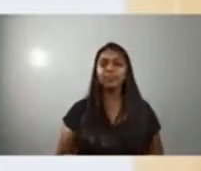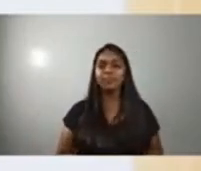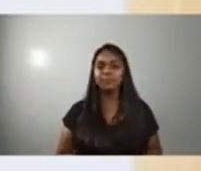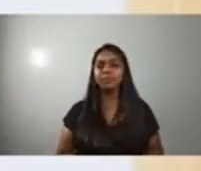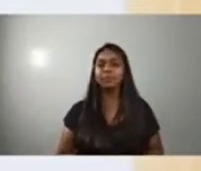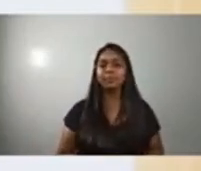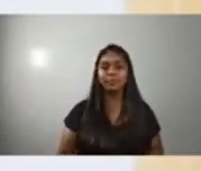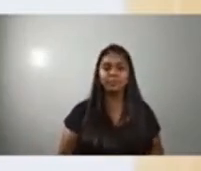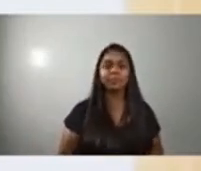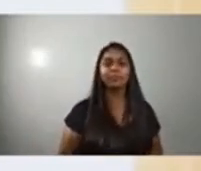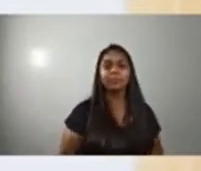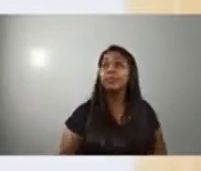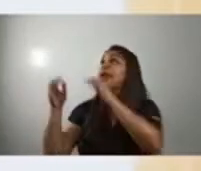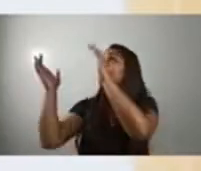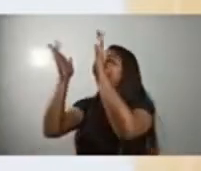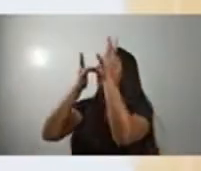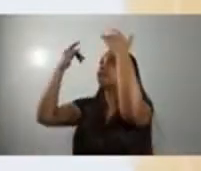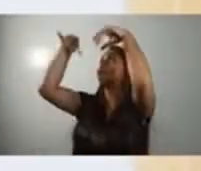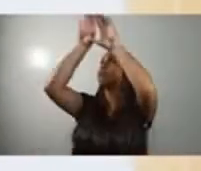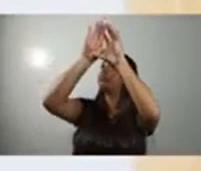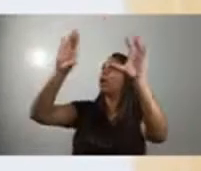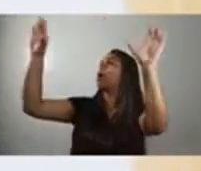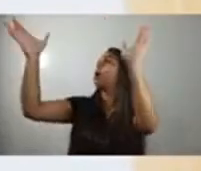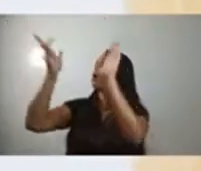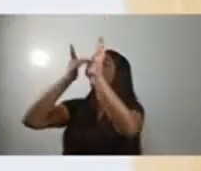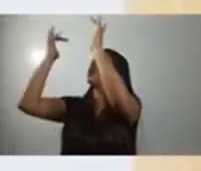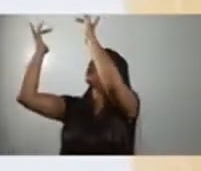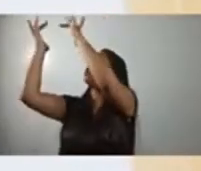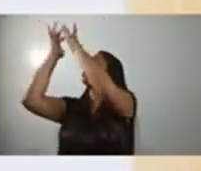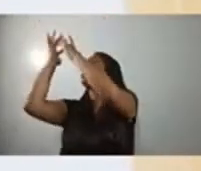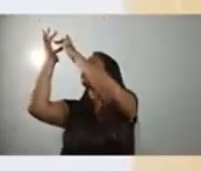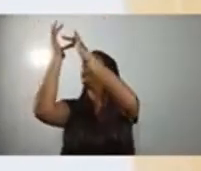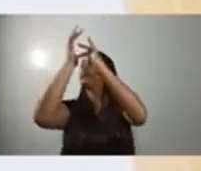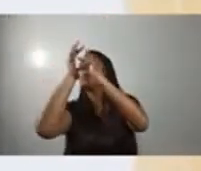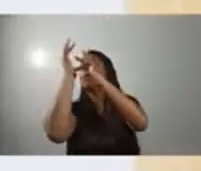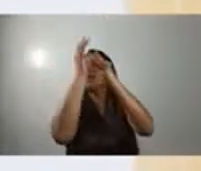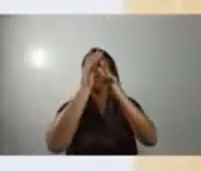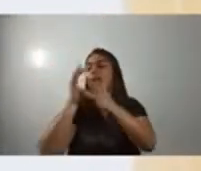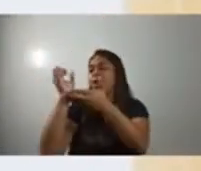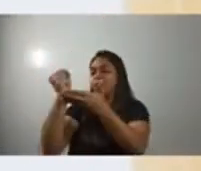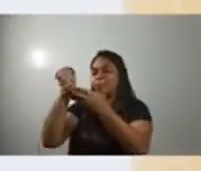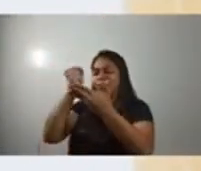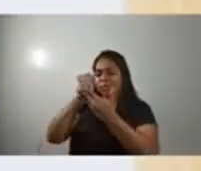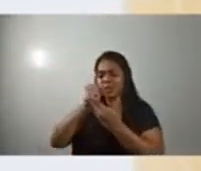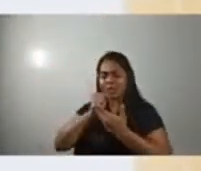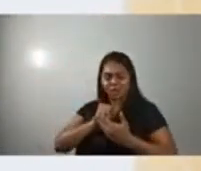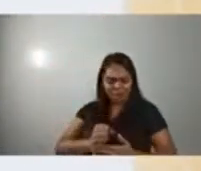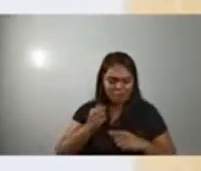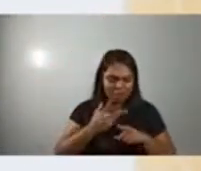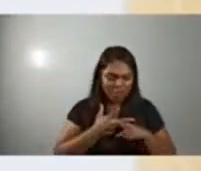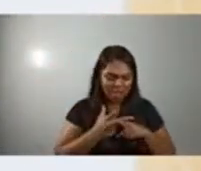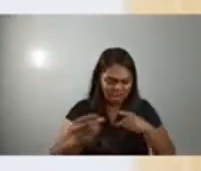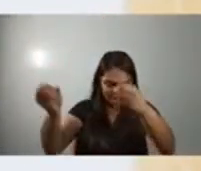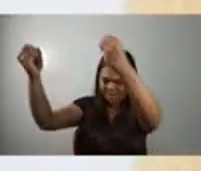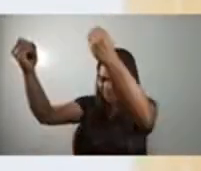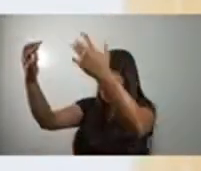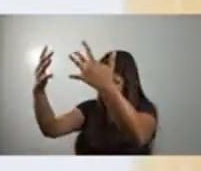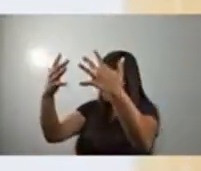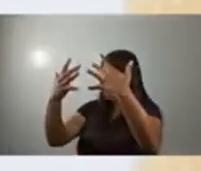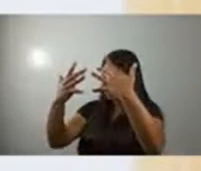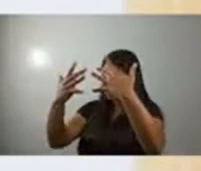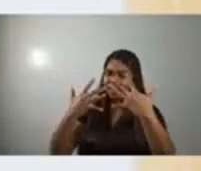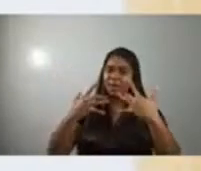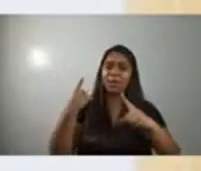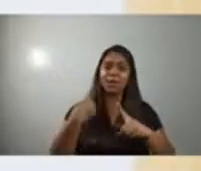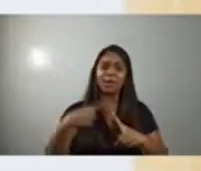Desceu lá da glória, me deu vitória Só por me amar